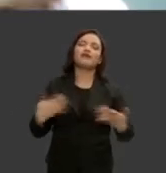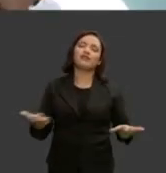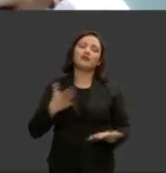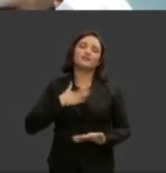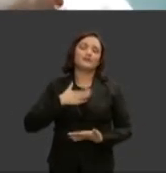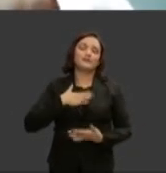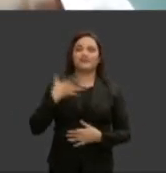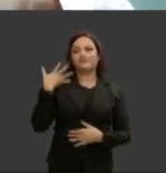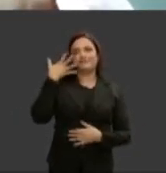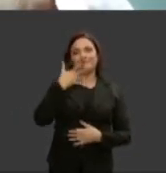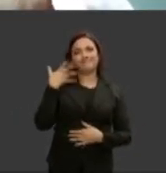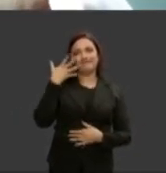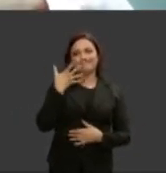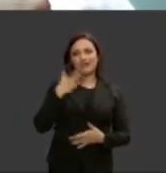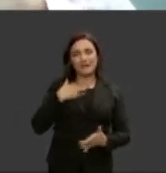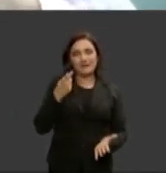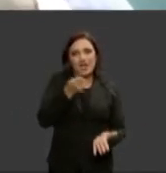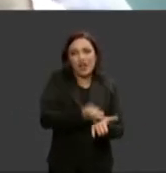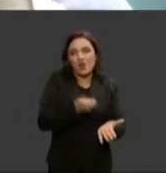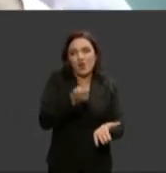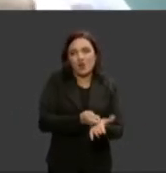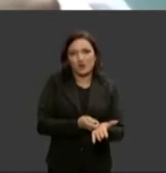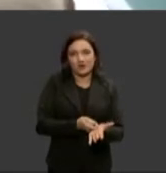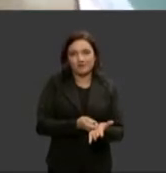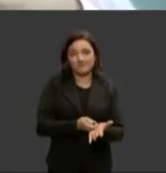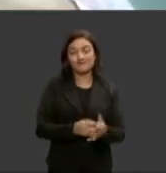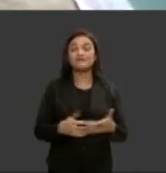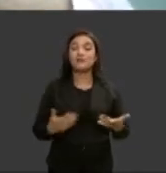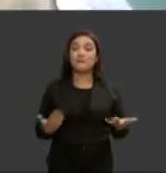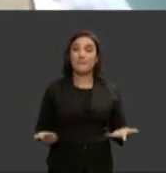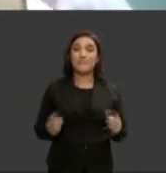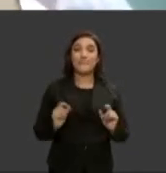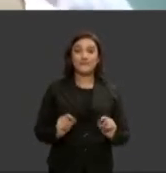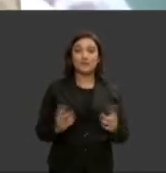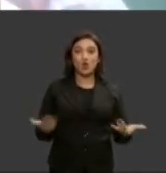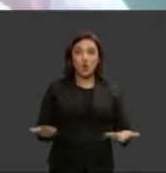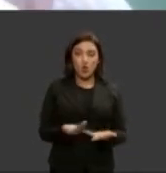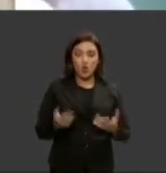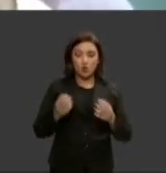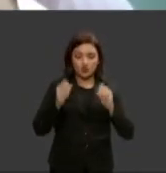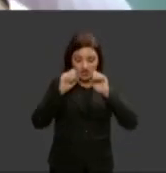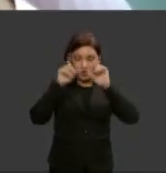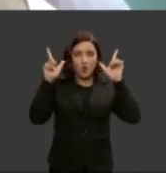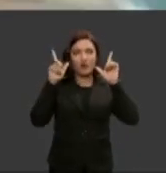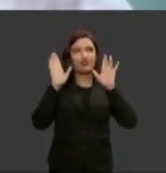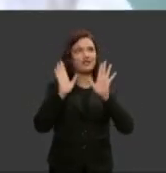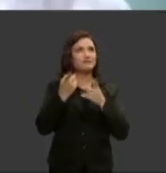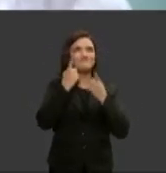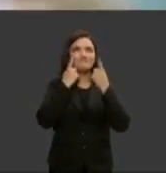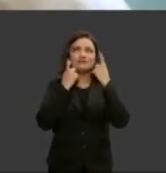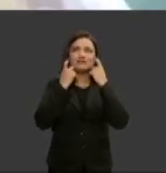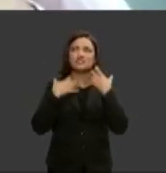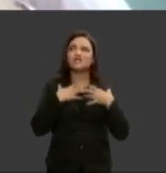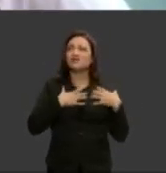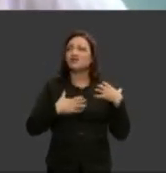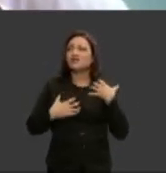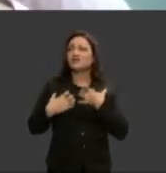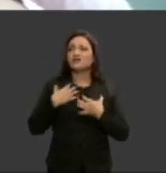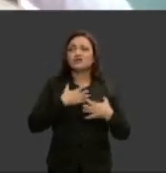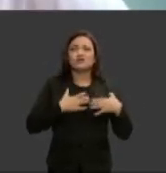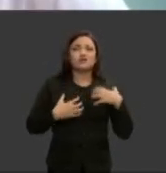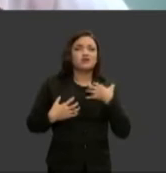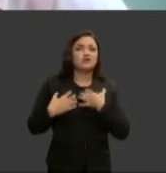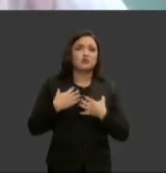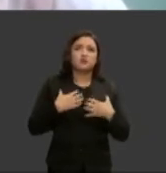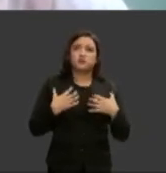fala é juro pra vocês que eu acordei chorando hoje acordei chorando porque às vezes doutora